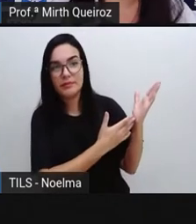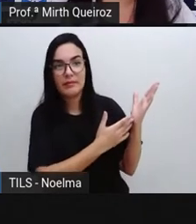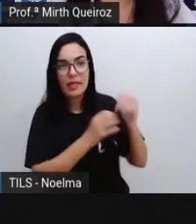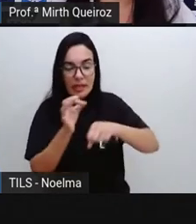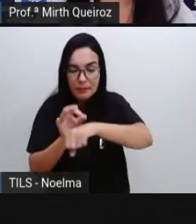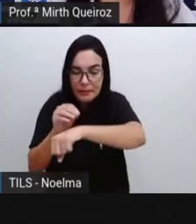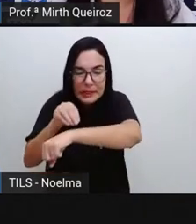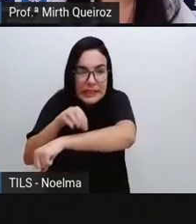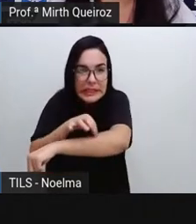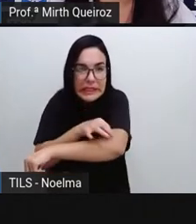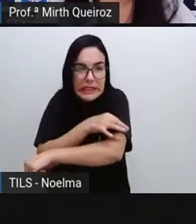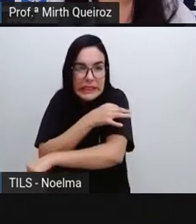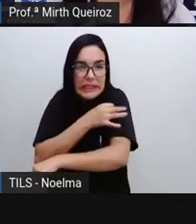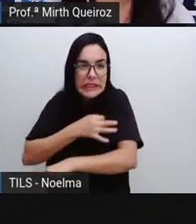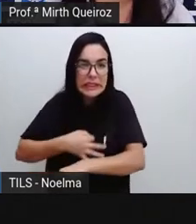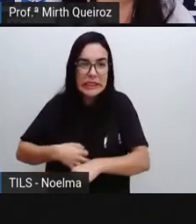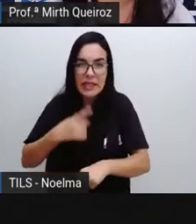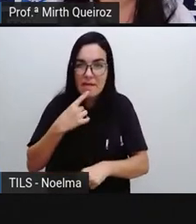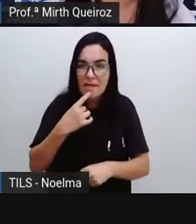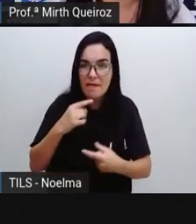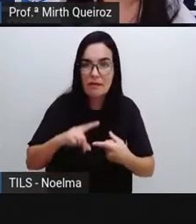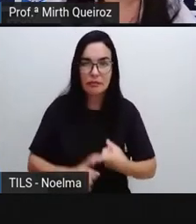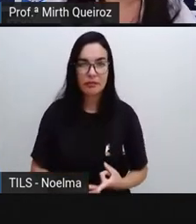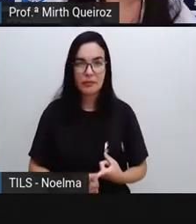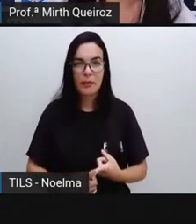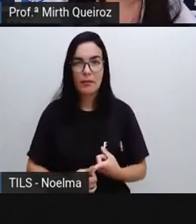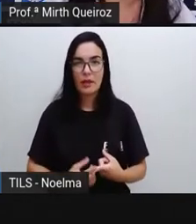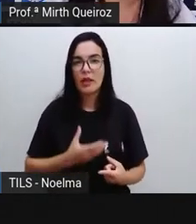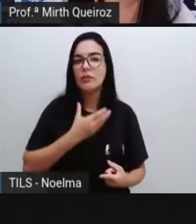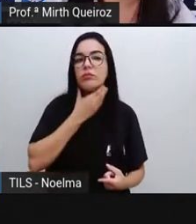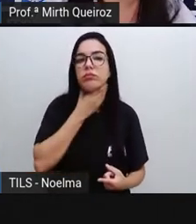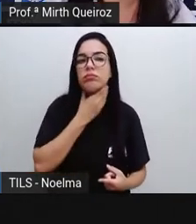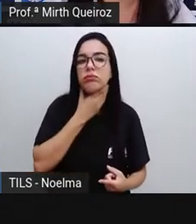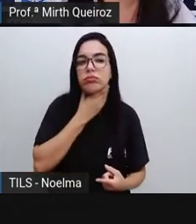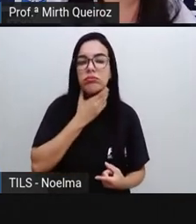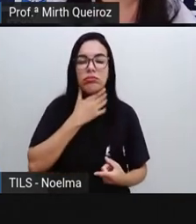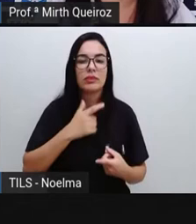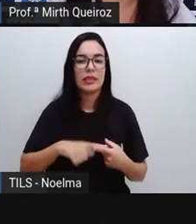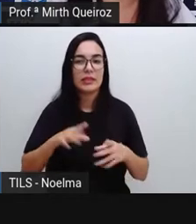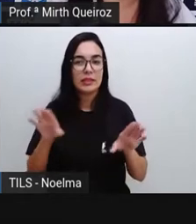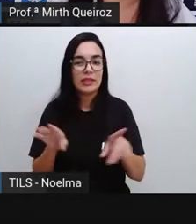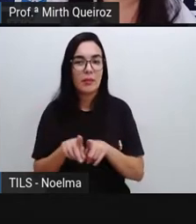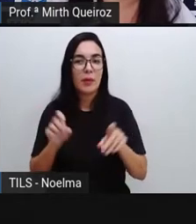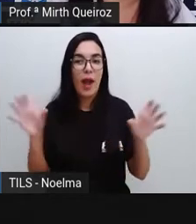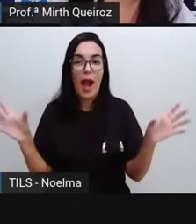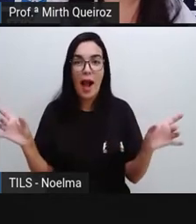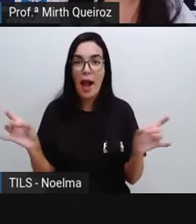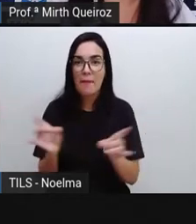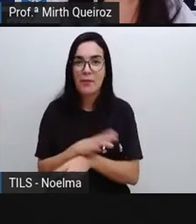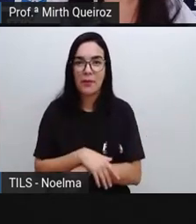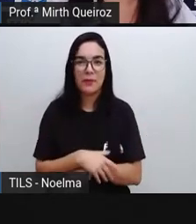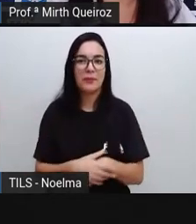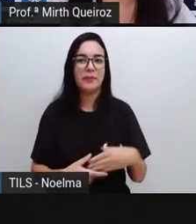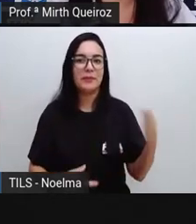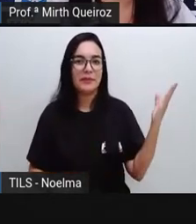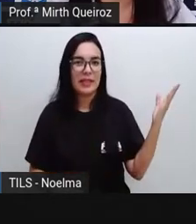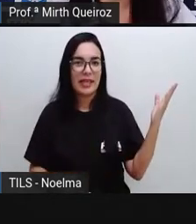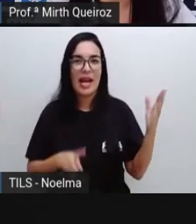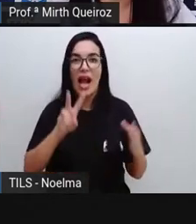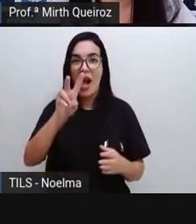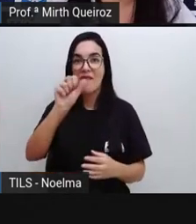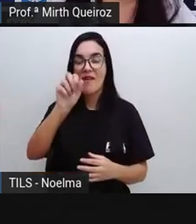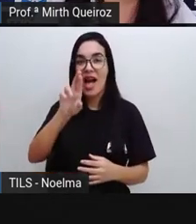controladas. E outras foram até erradicadas. E foi o caso de quê? Da